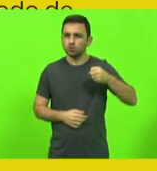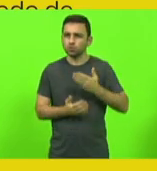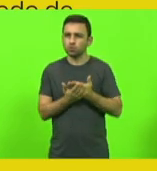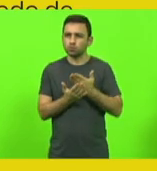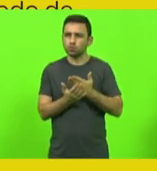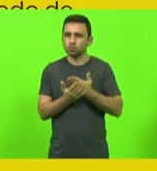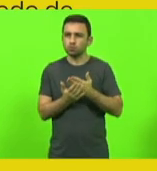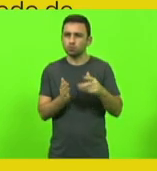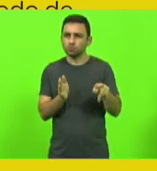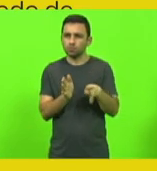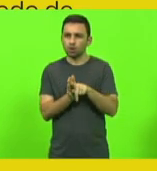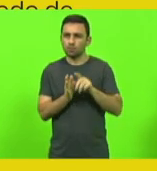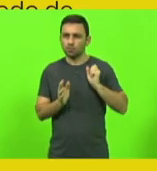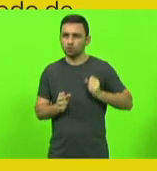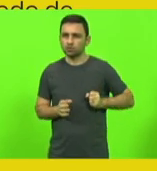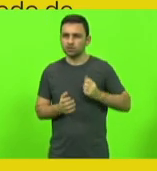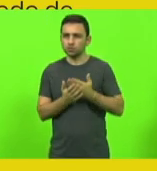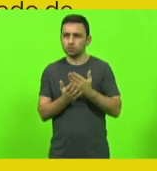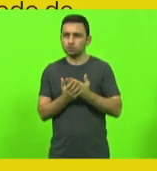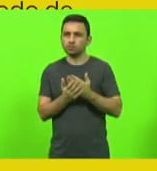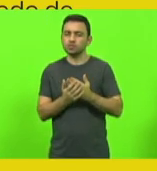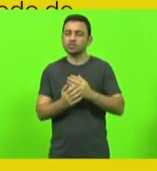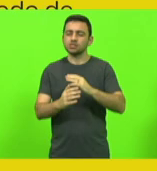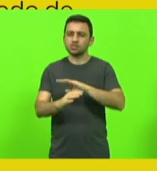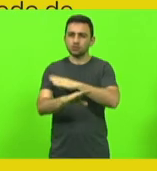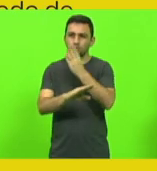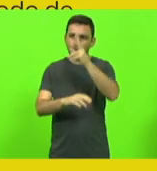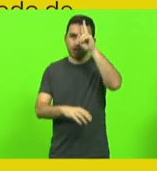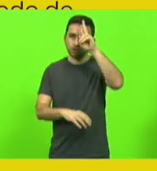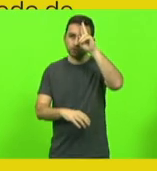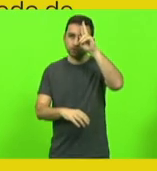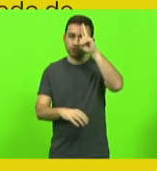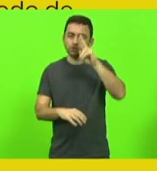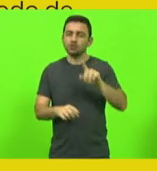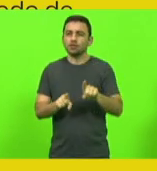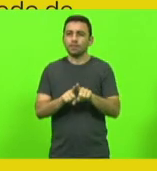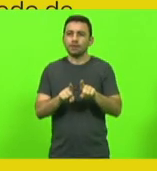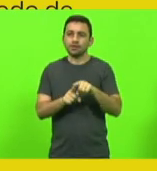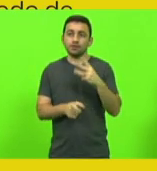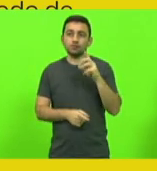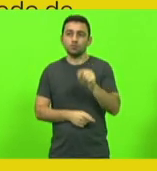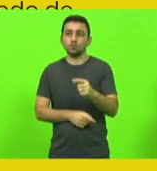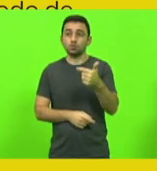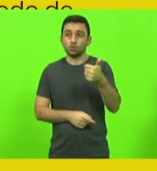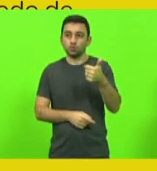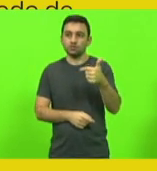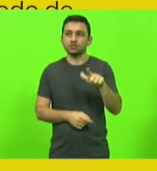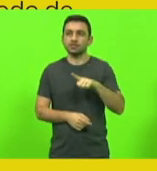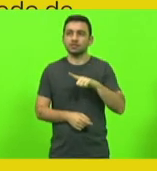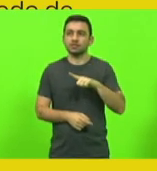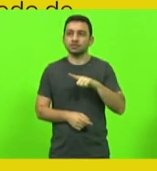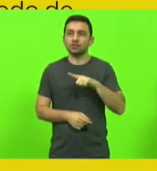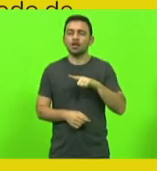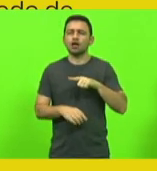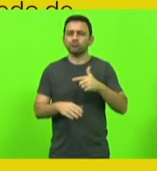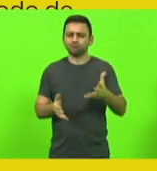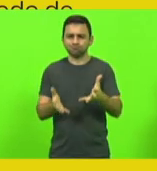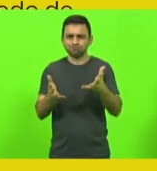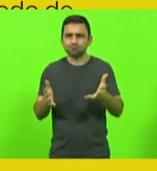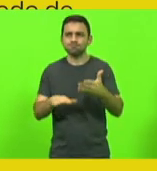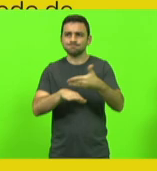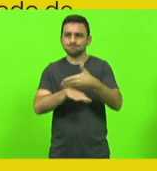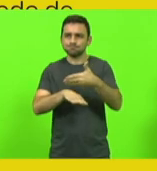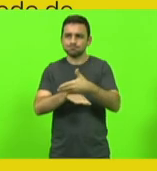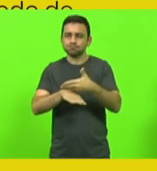integral no ensino médio inovador. E na estratégia 3.12, estimular a participação dos adolescentes nos